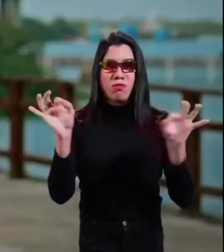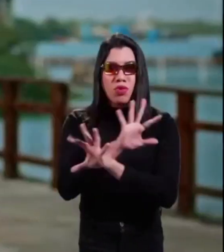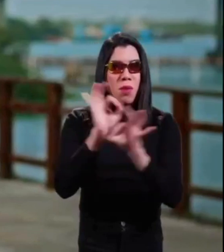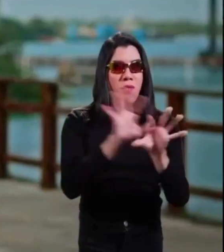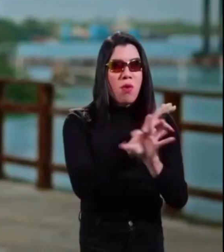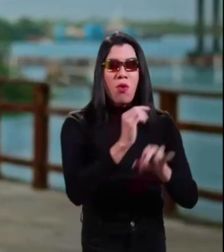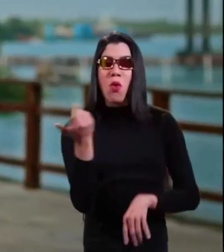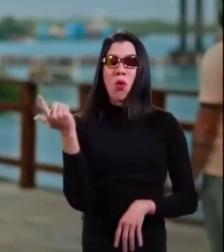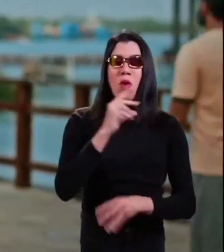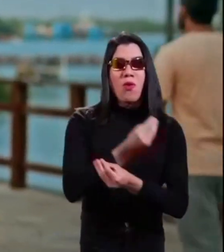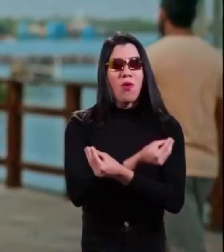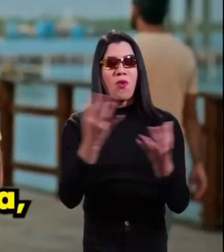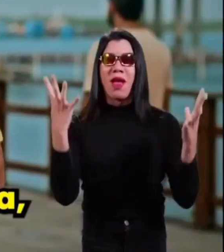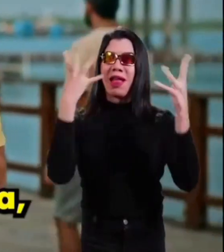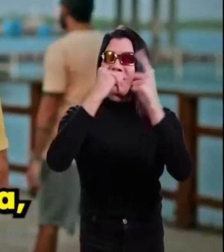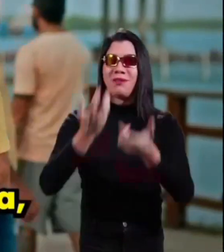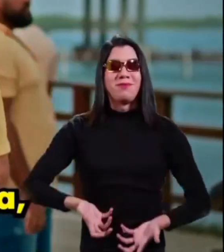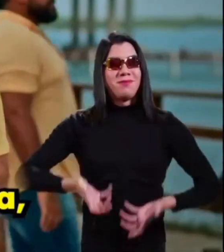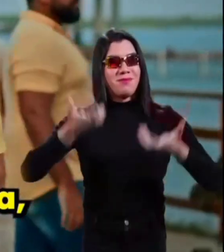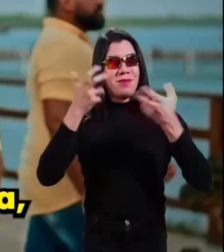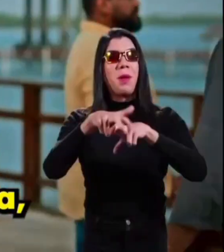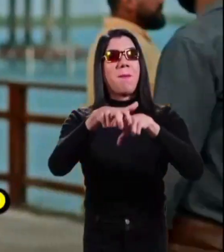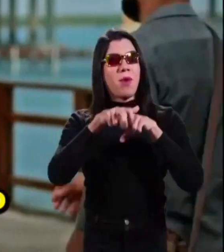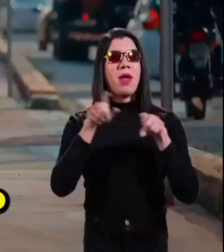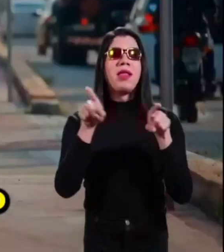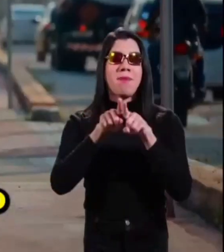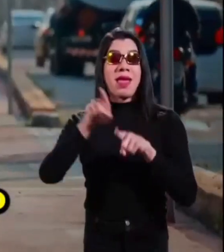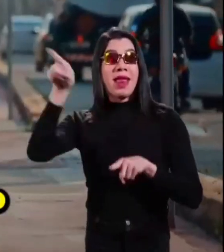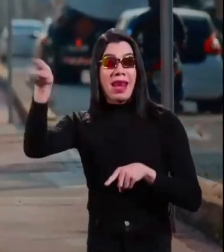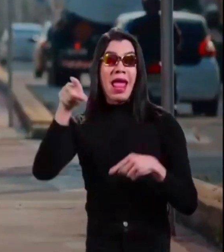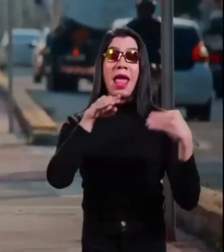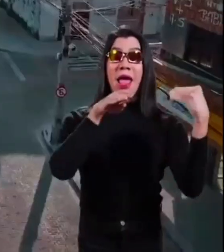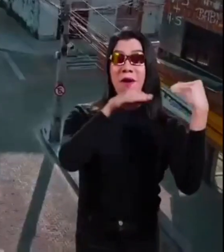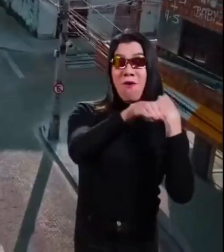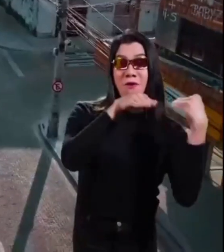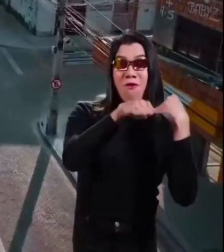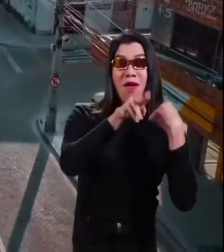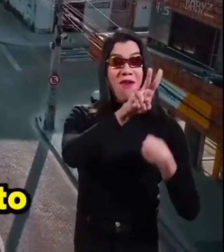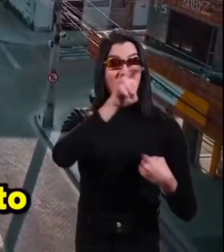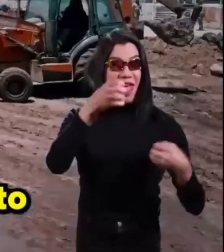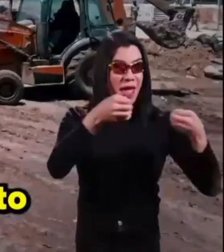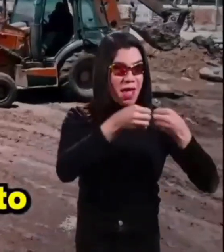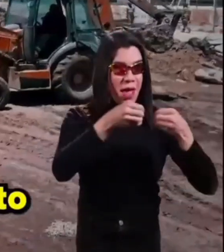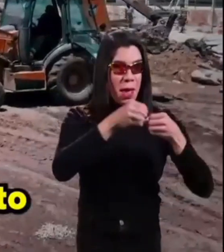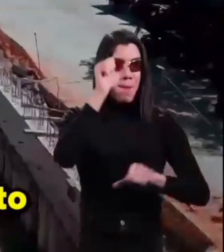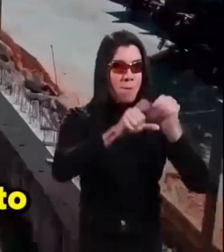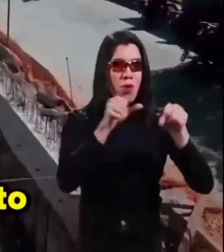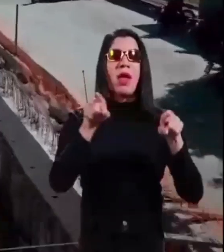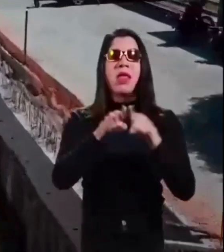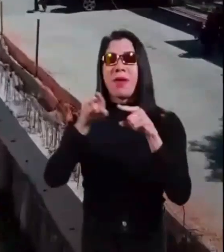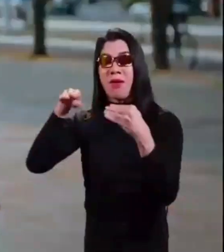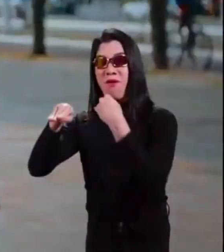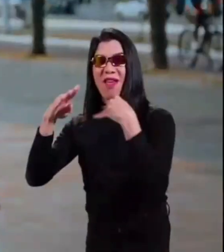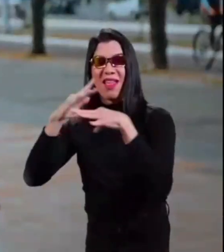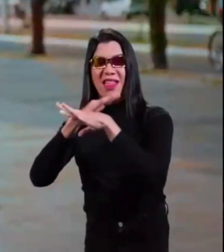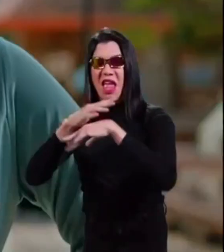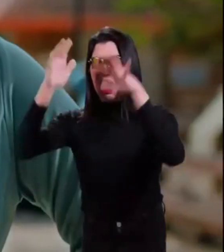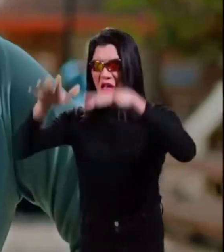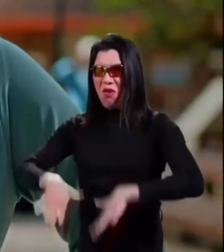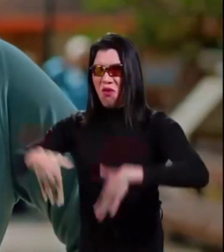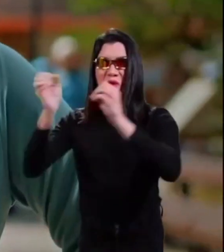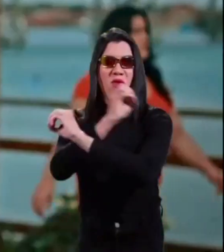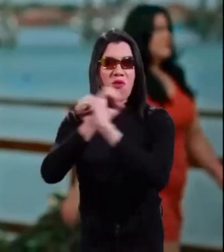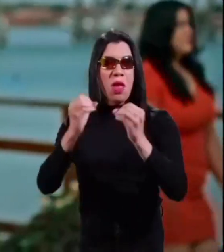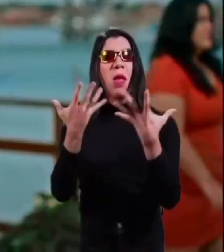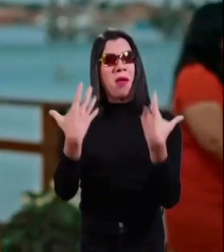entregue. A coisa mais linda. E por falar em história, a Sargento Hermínio hoje é outra. E chega de alagamento da Heracto Graça.